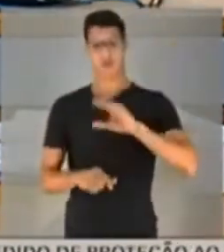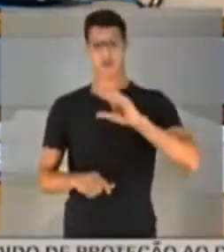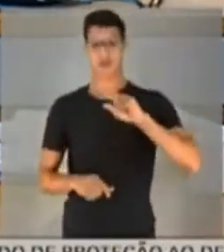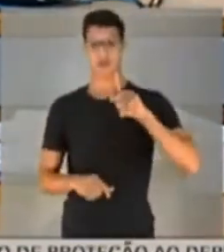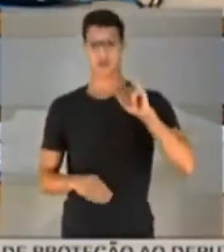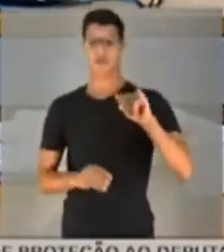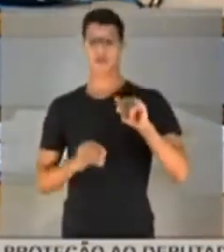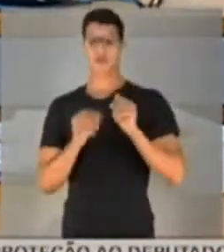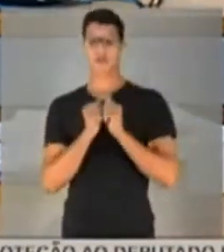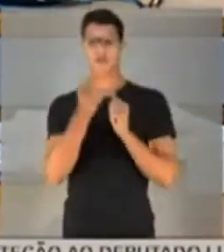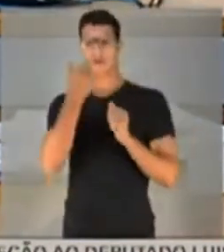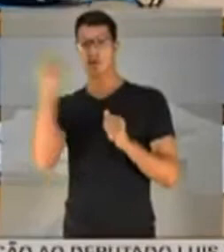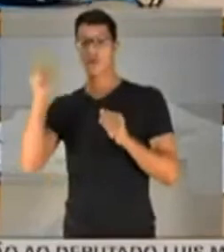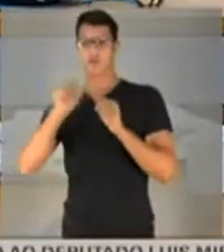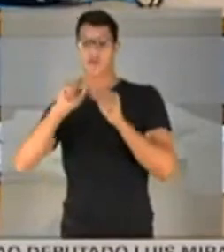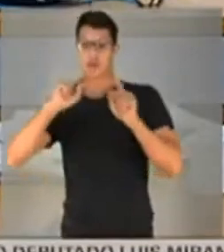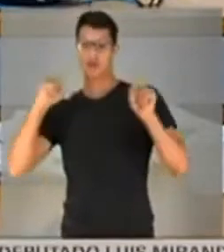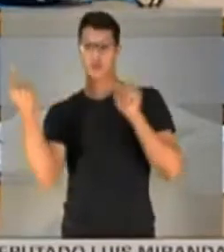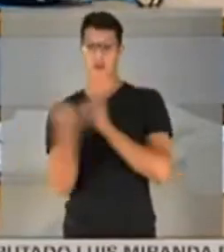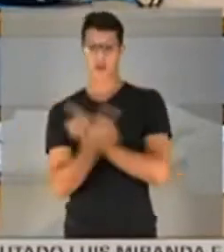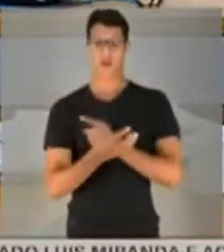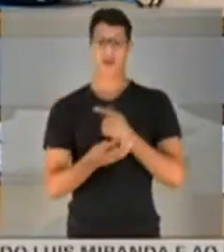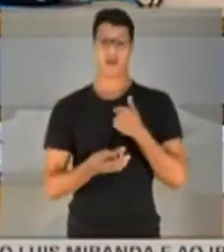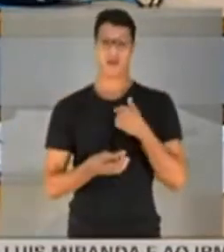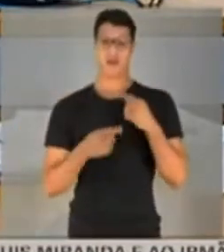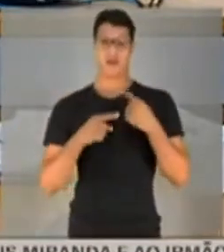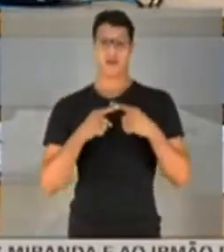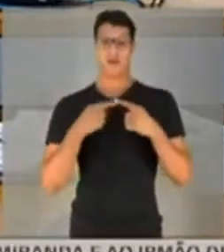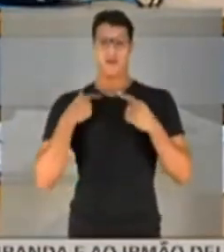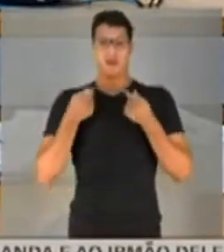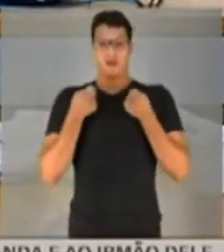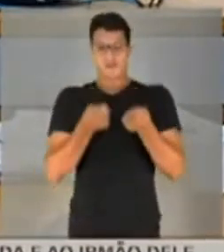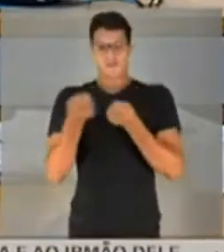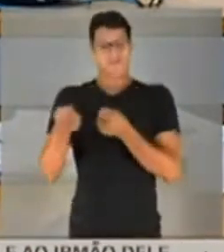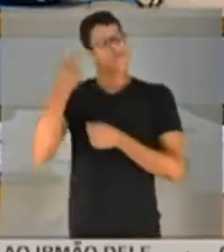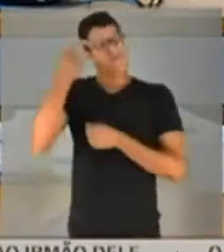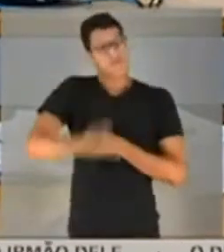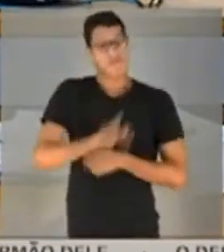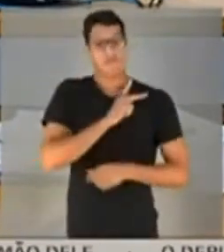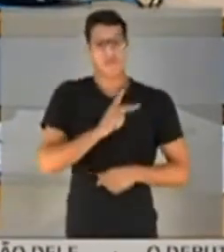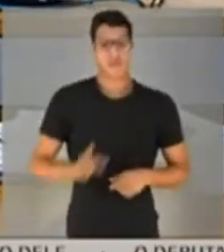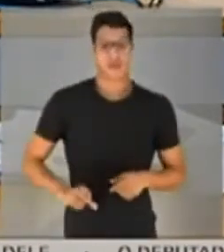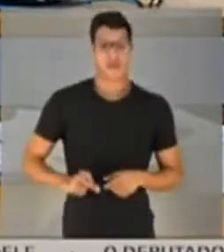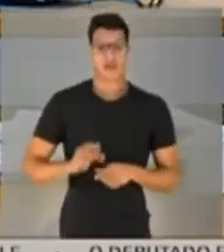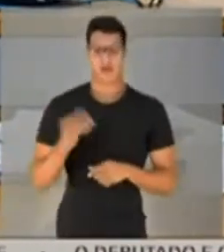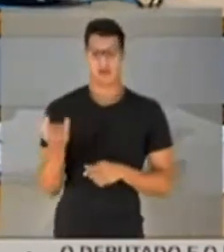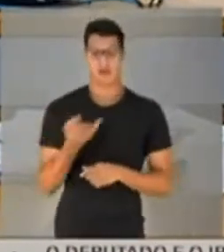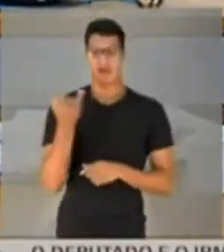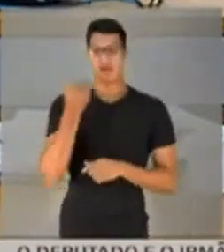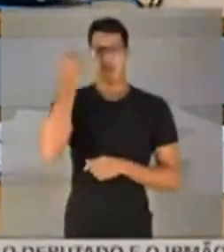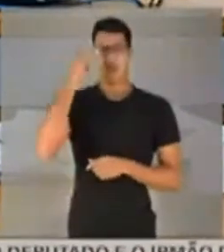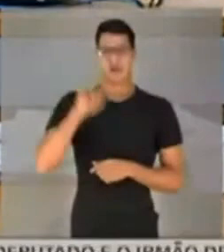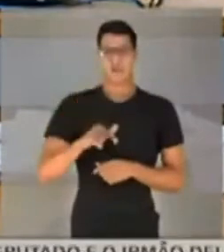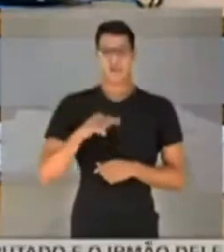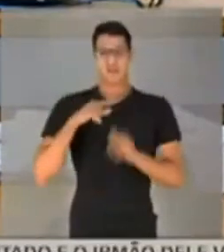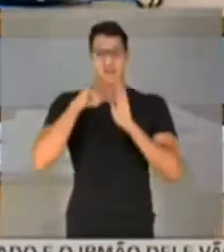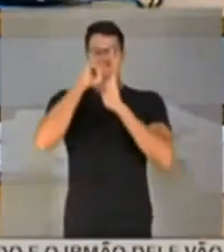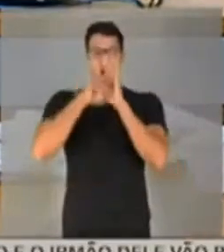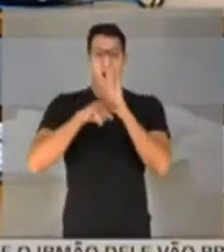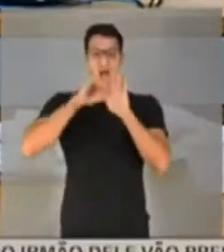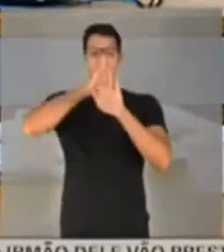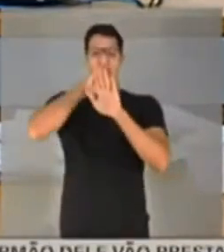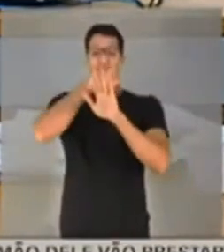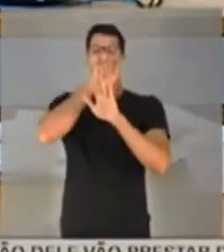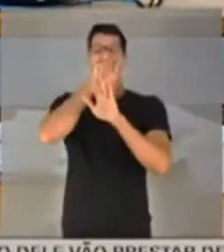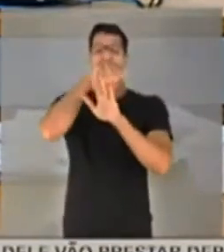juntamente com algum outro, para fazer um contraponto. Por que eu insisto nesse ponto, senhor presidente? Fundamental. A pesquisa da